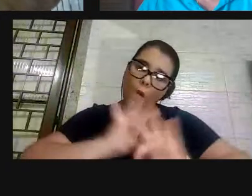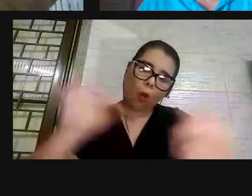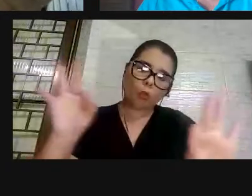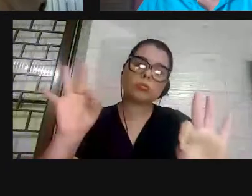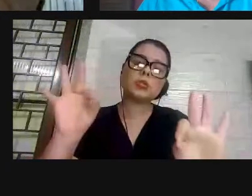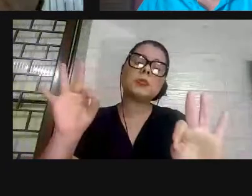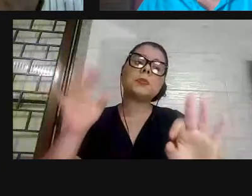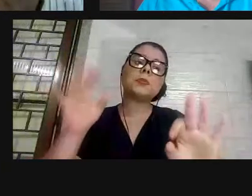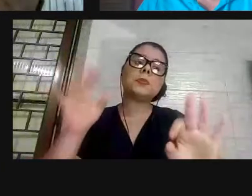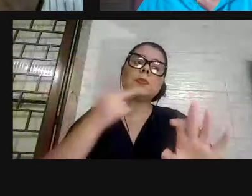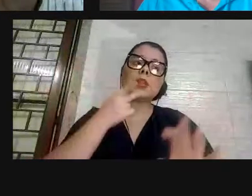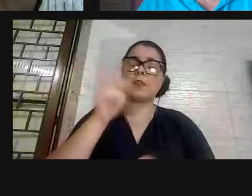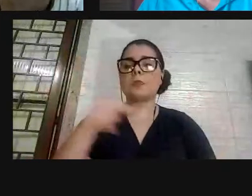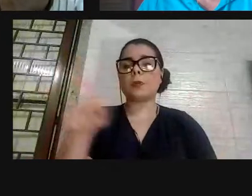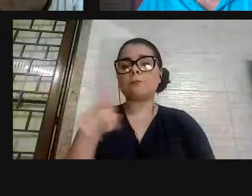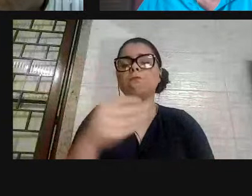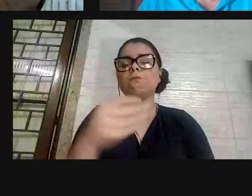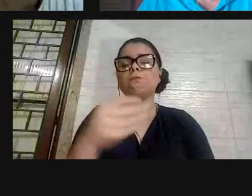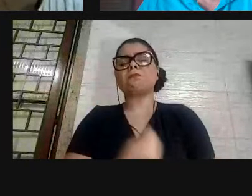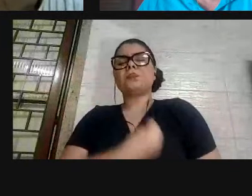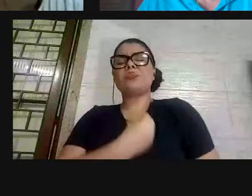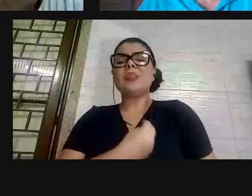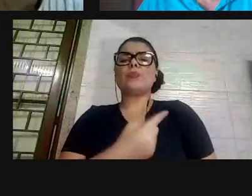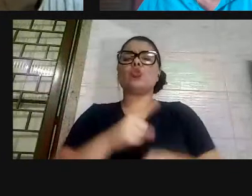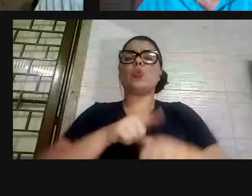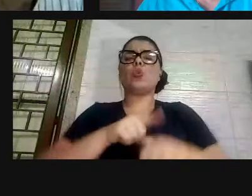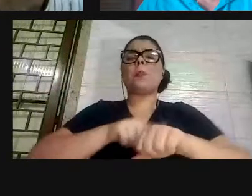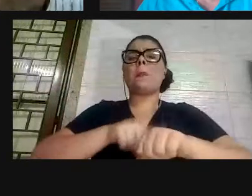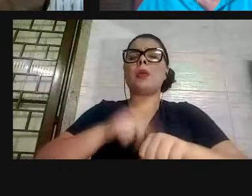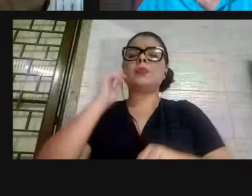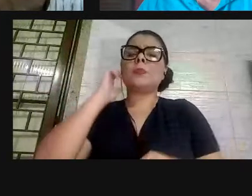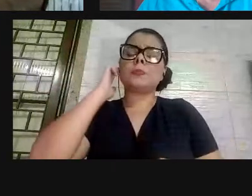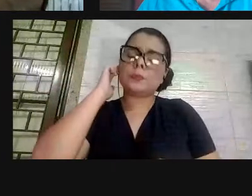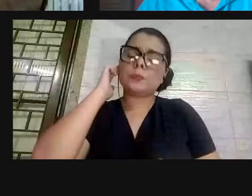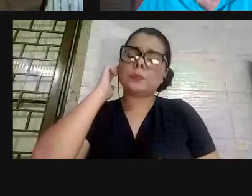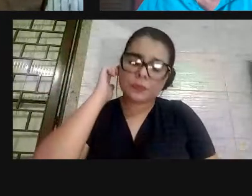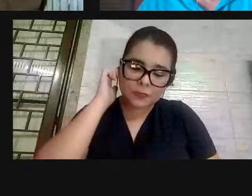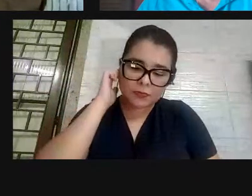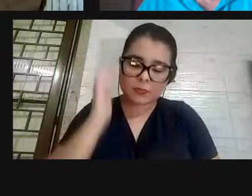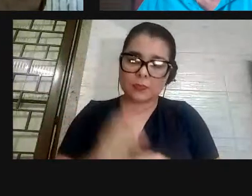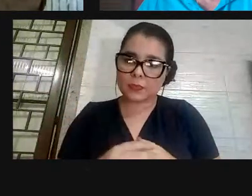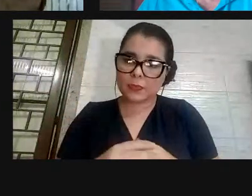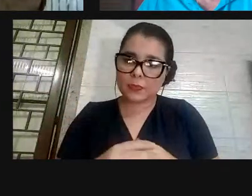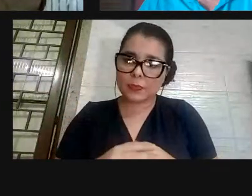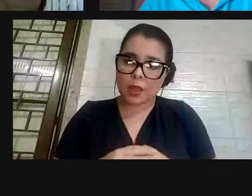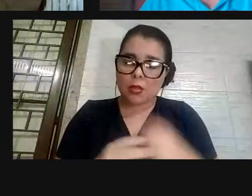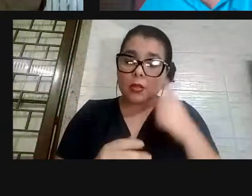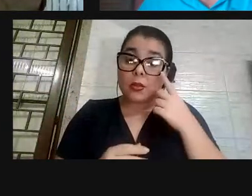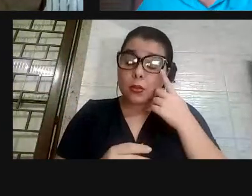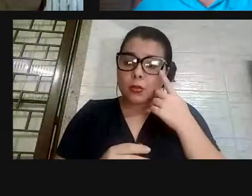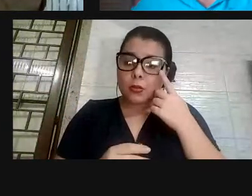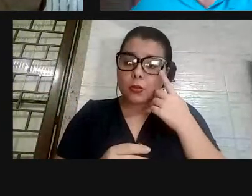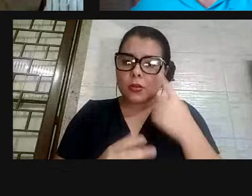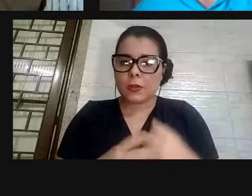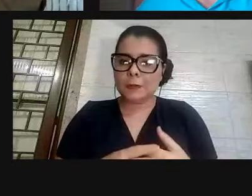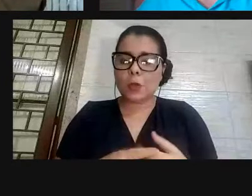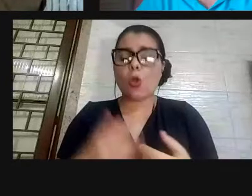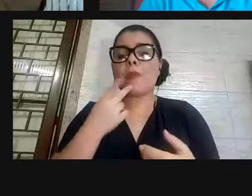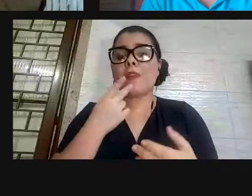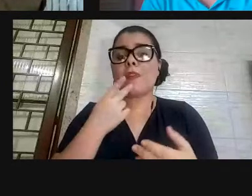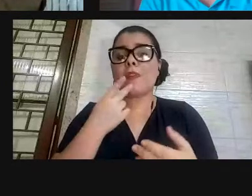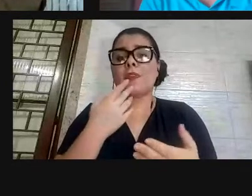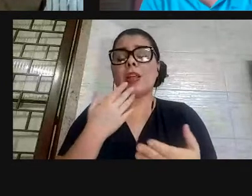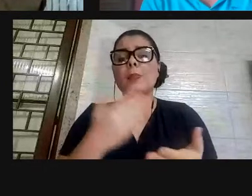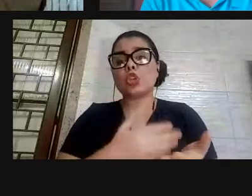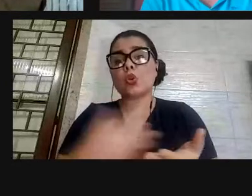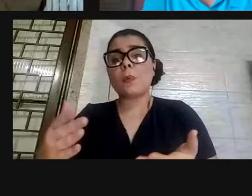nós vivemos num cenário, assim, que, como nós vemos dizendo desde o início, as